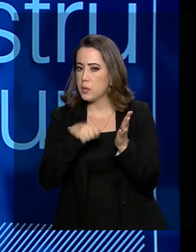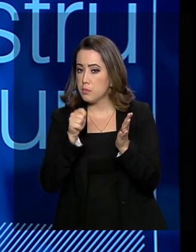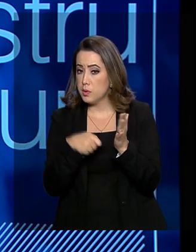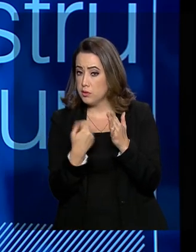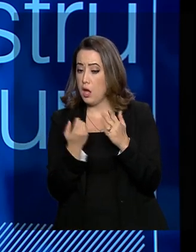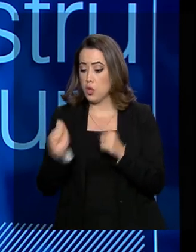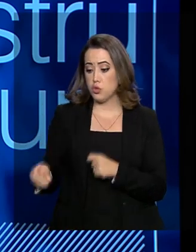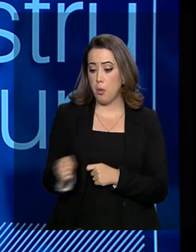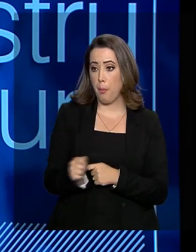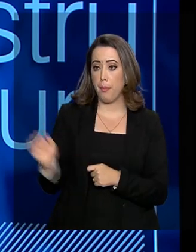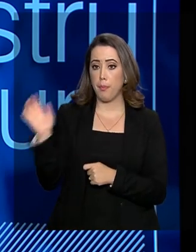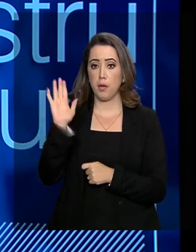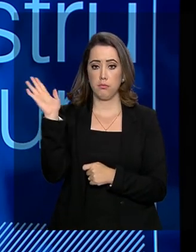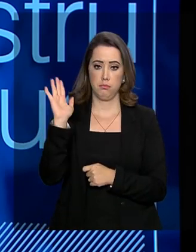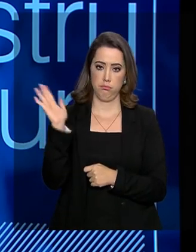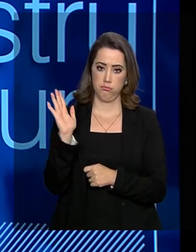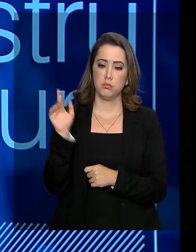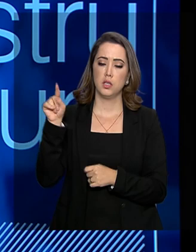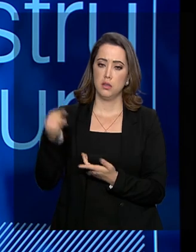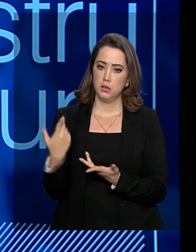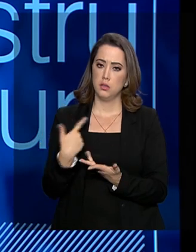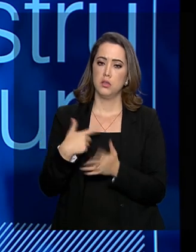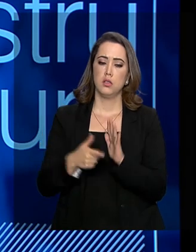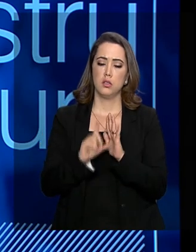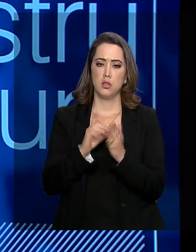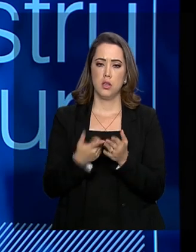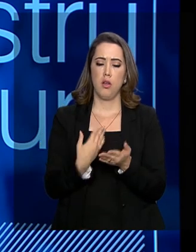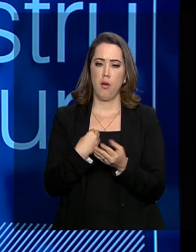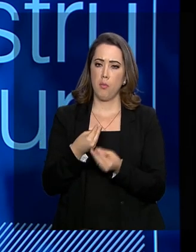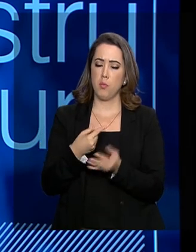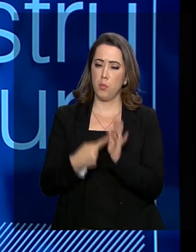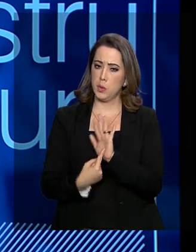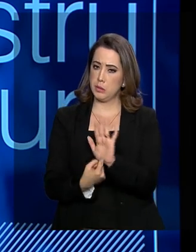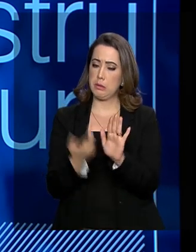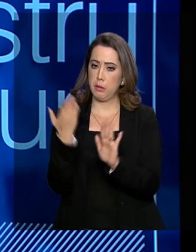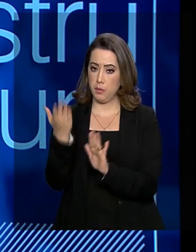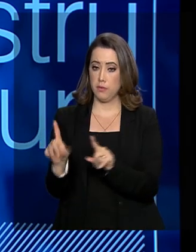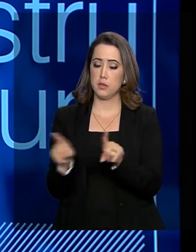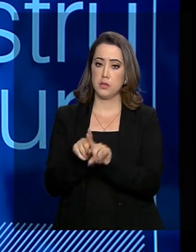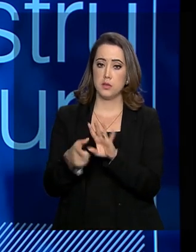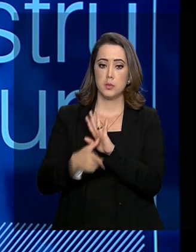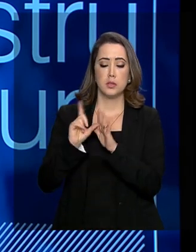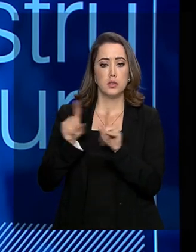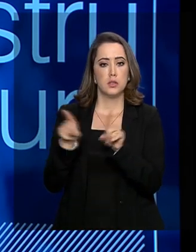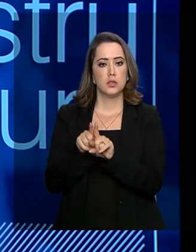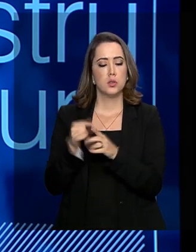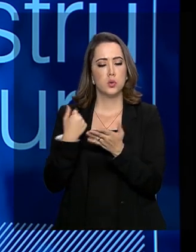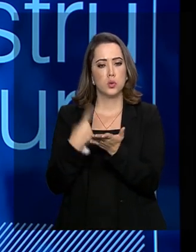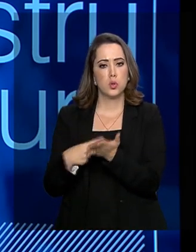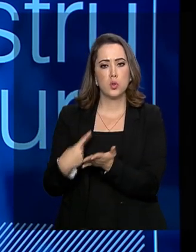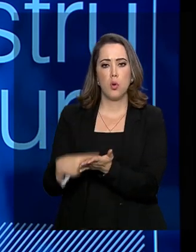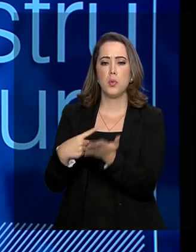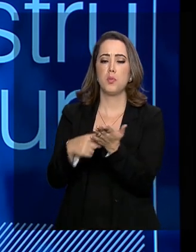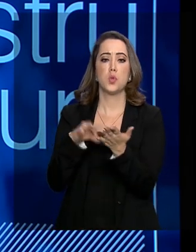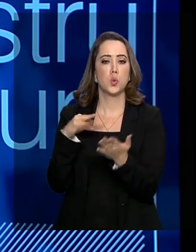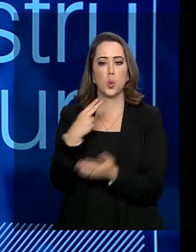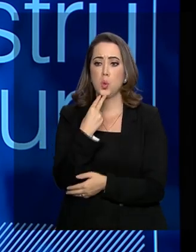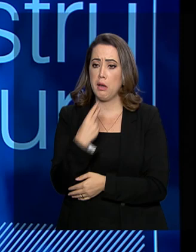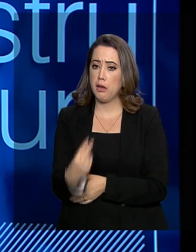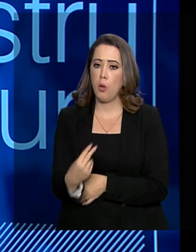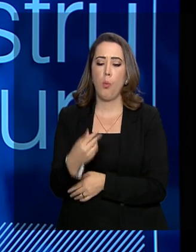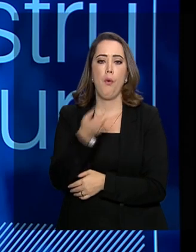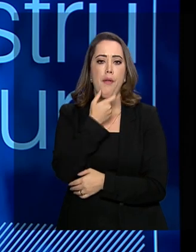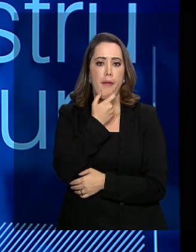material, tive a oportunidade de compartilhar contigo um pouco mais cedo, essa agenda já também toda em inglês. Nossos editais estão sendo publicados também em